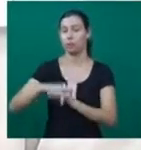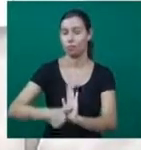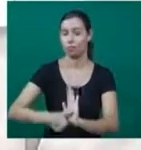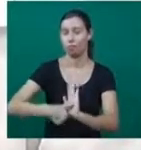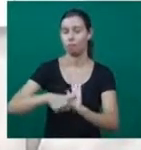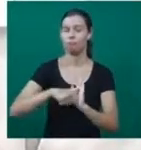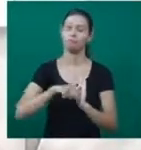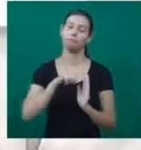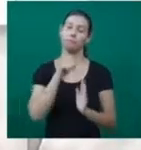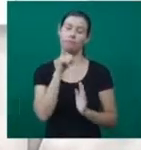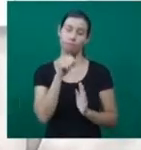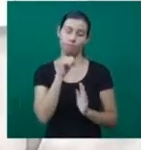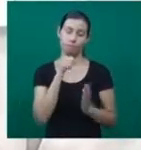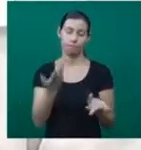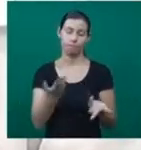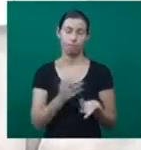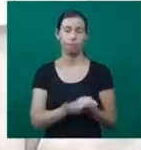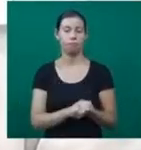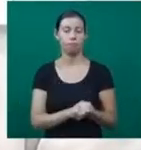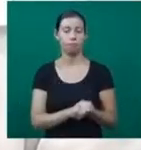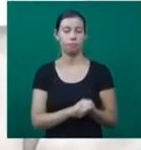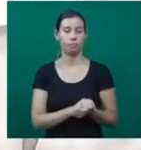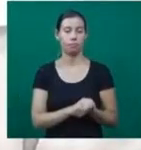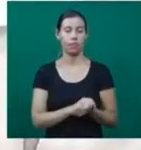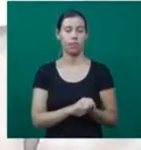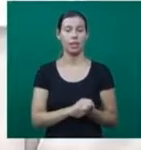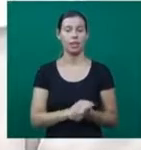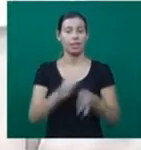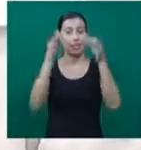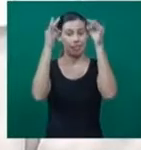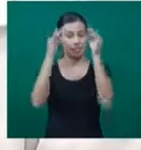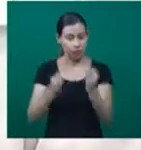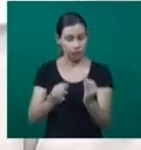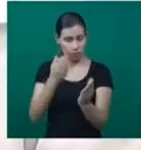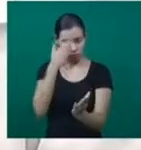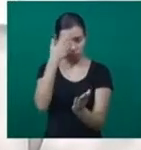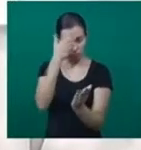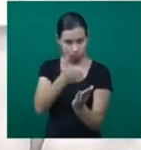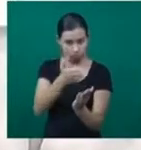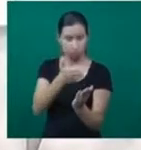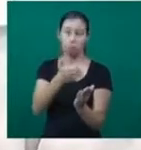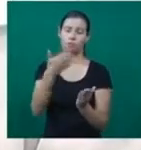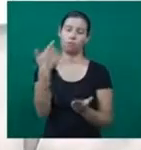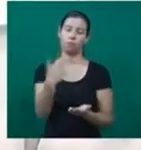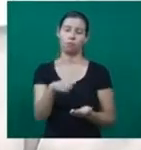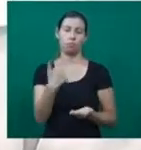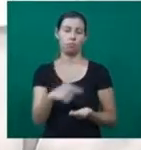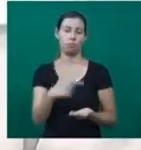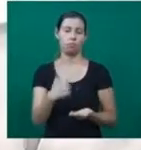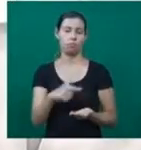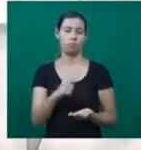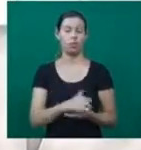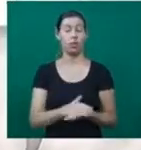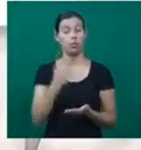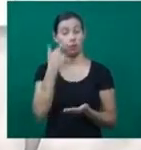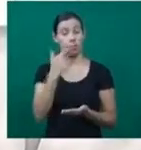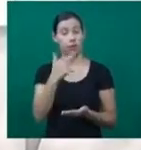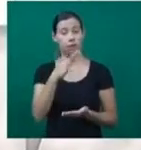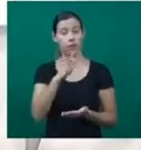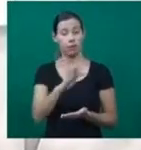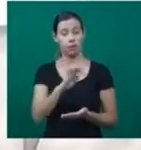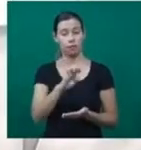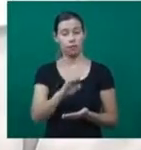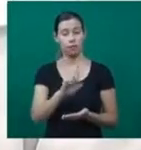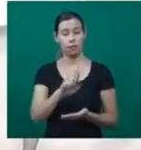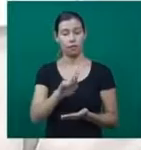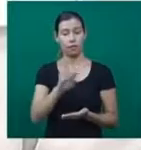atrasar uma ovulação e ela não conseguir definir a data certa que ela está fértil e acabar tendo uma